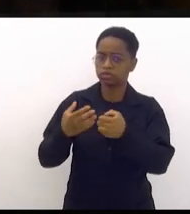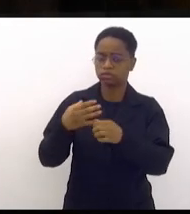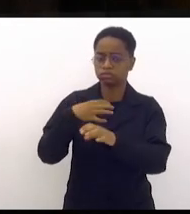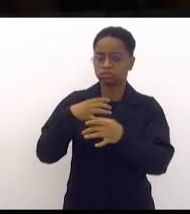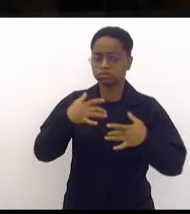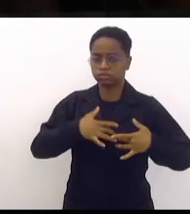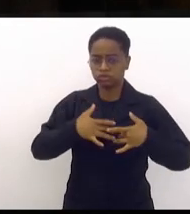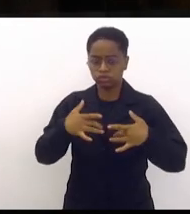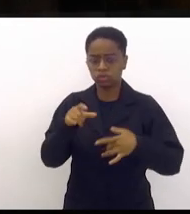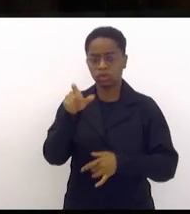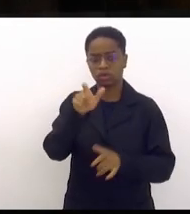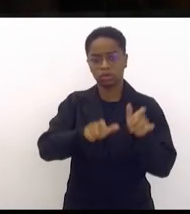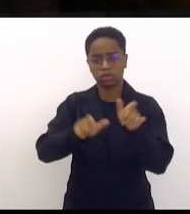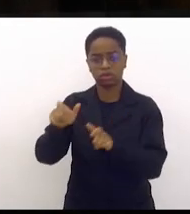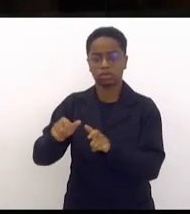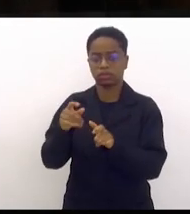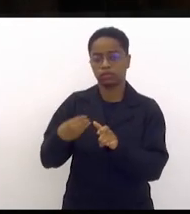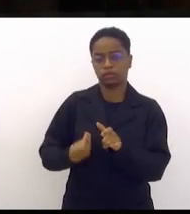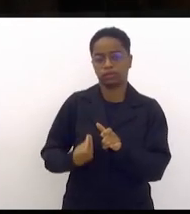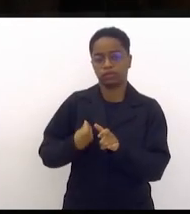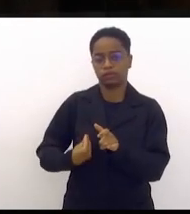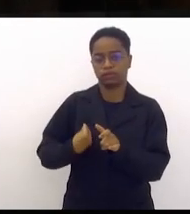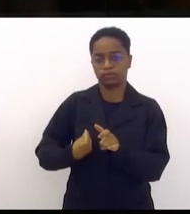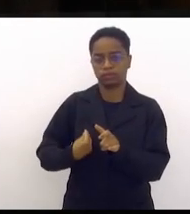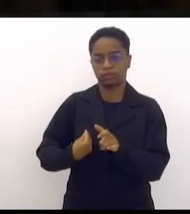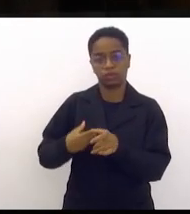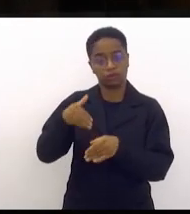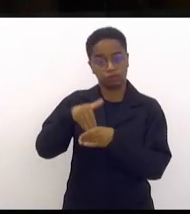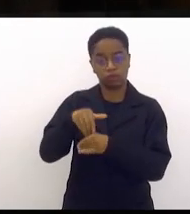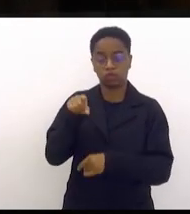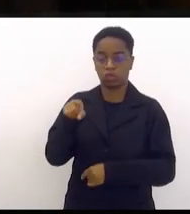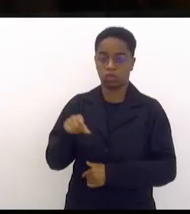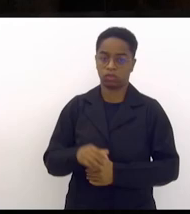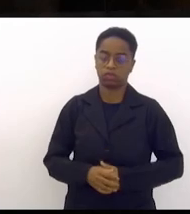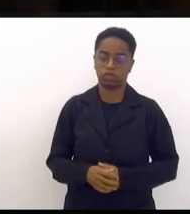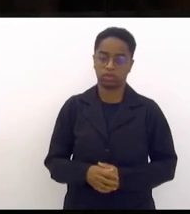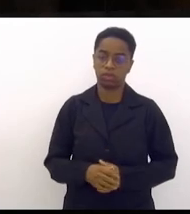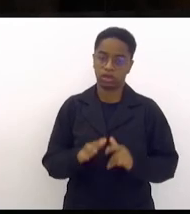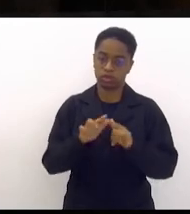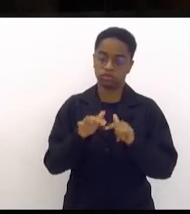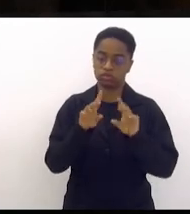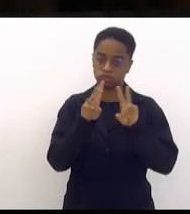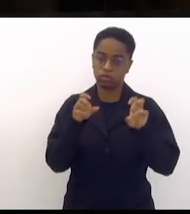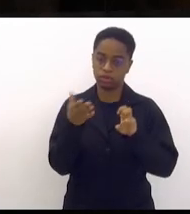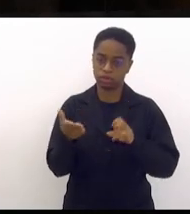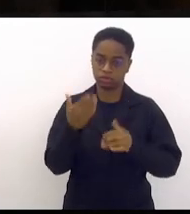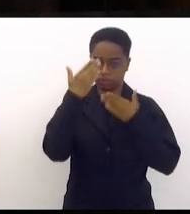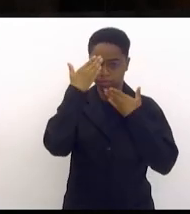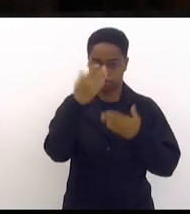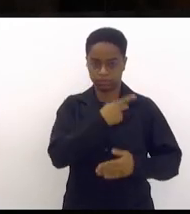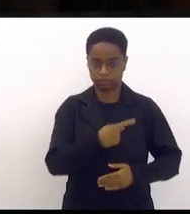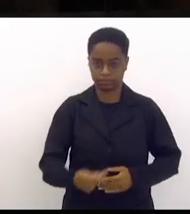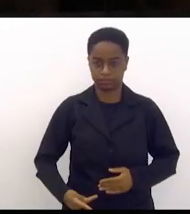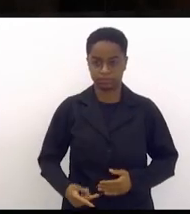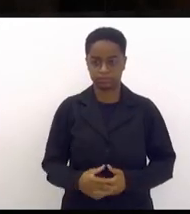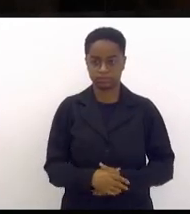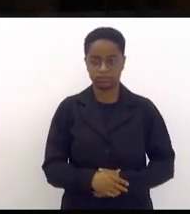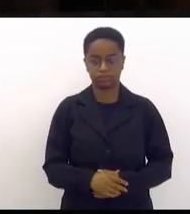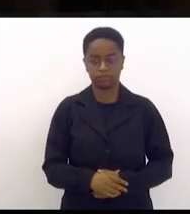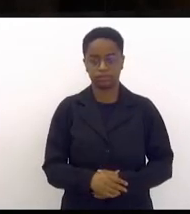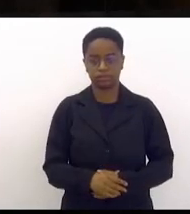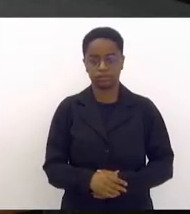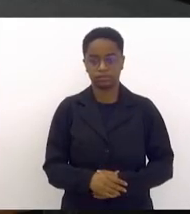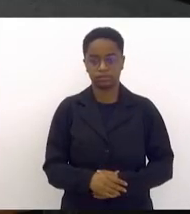para a realidade da população que o elegeu. É disso que se trata. Muito obrigada, senhora presidenta.